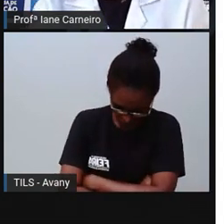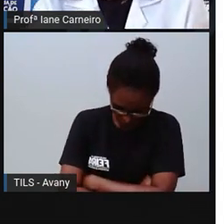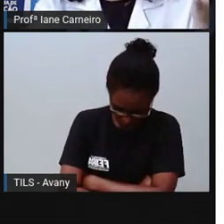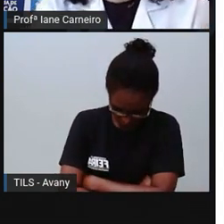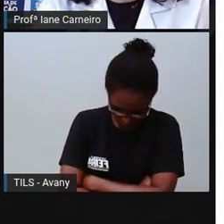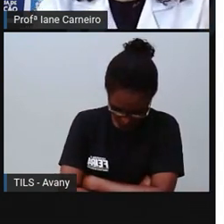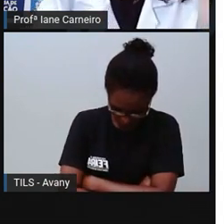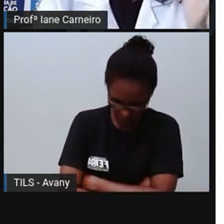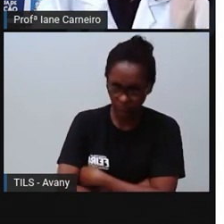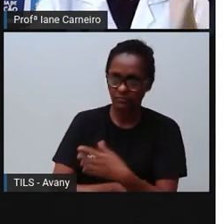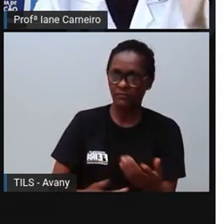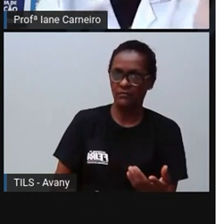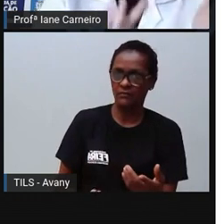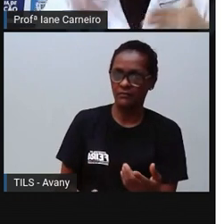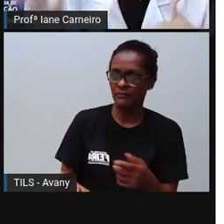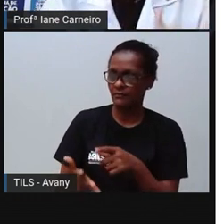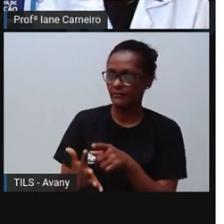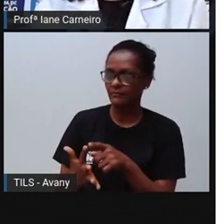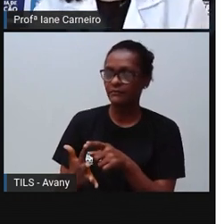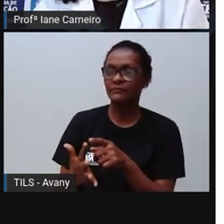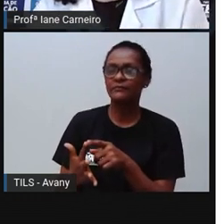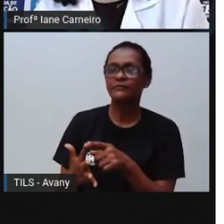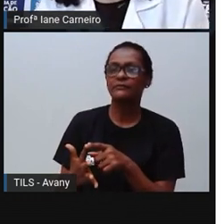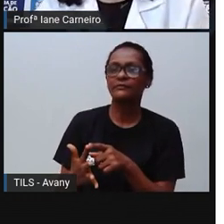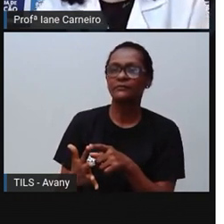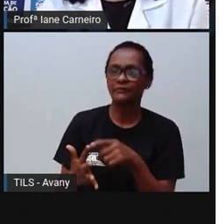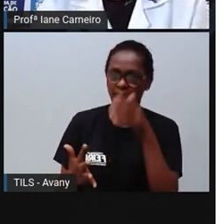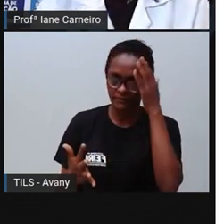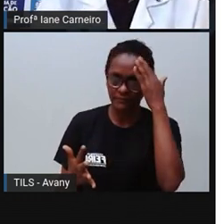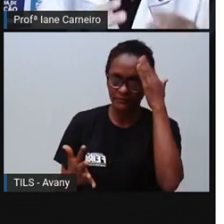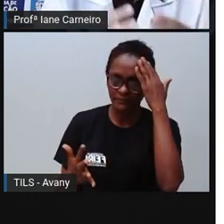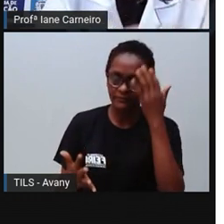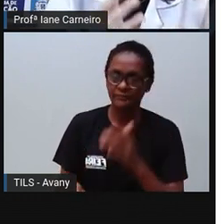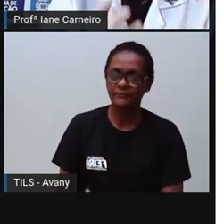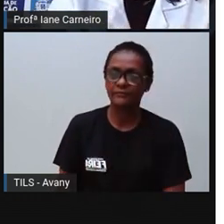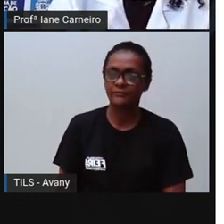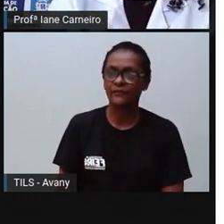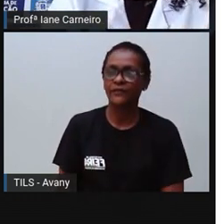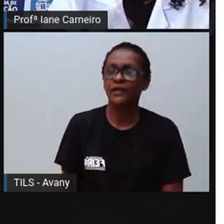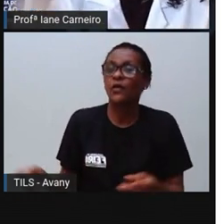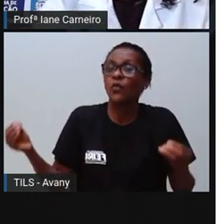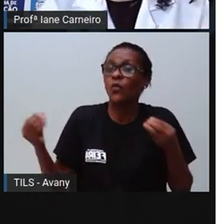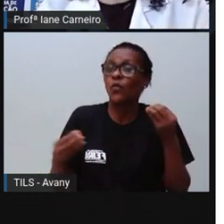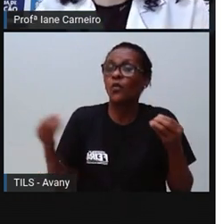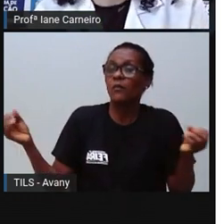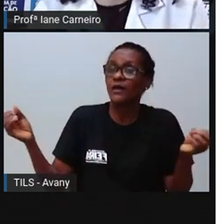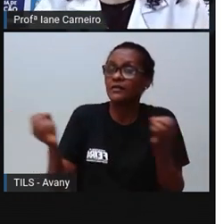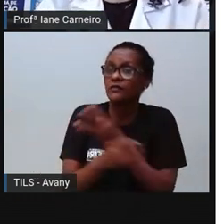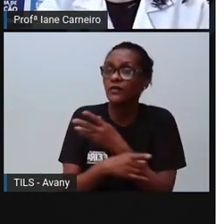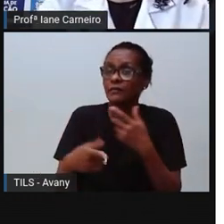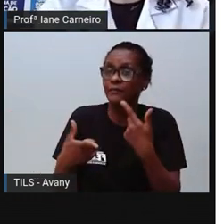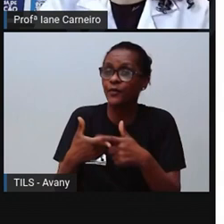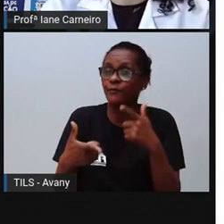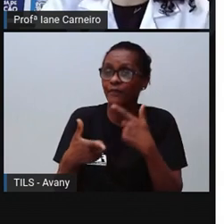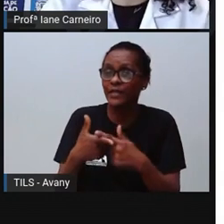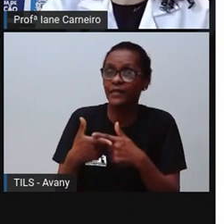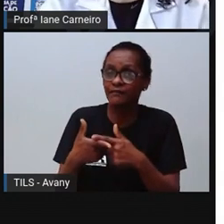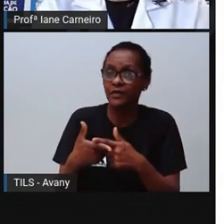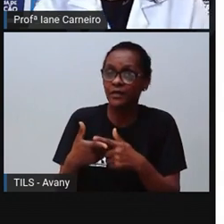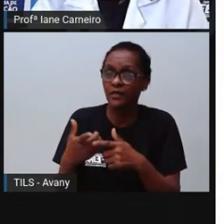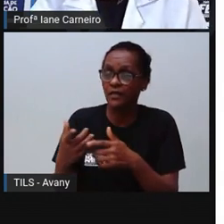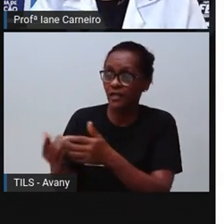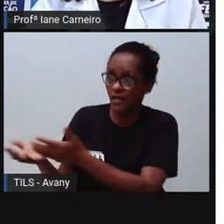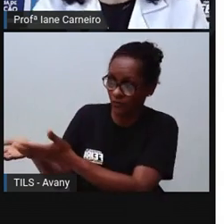gosta, né? Então, bater não vai resolver esse problema. Então, como é que resolve o problema? Que tal, né, se esse menininho